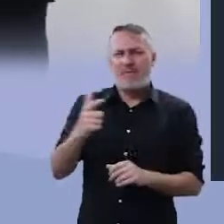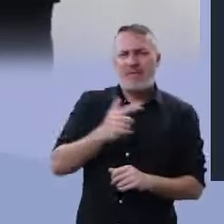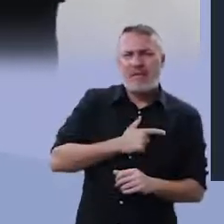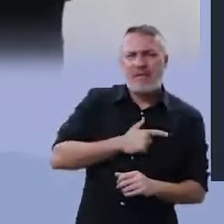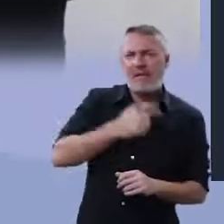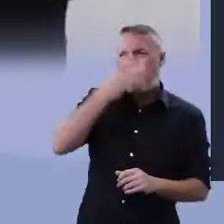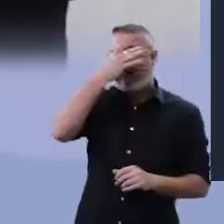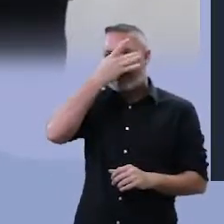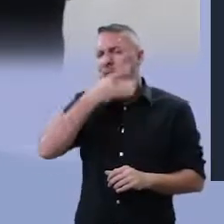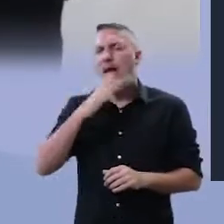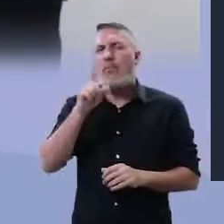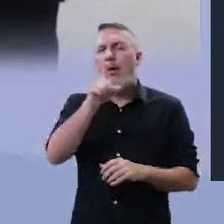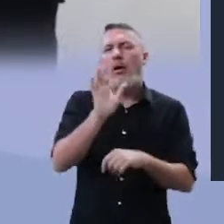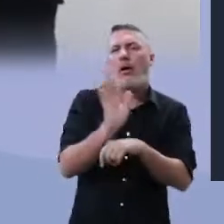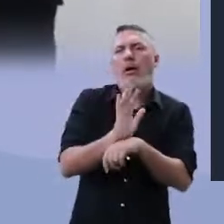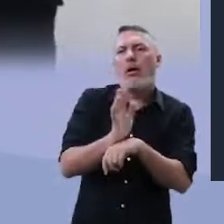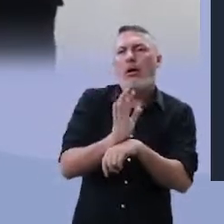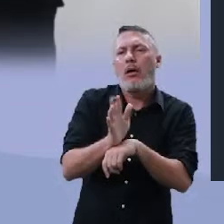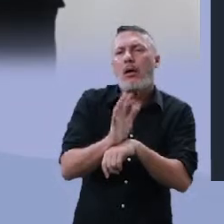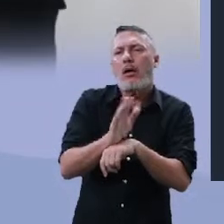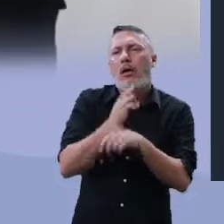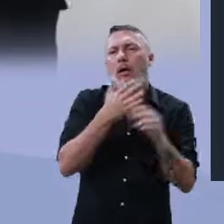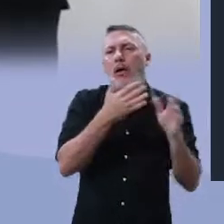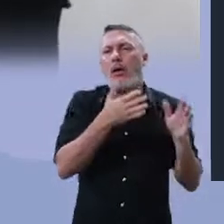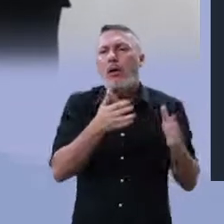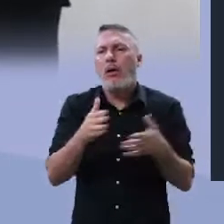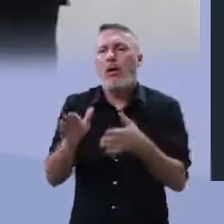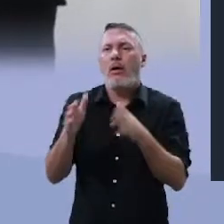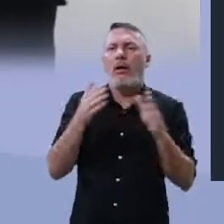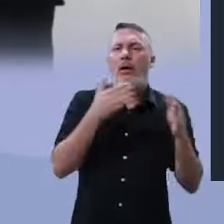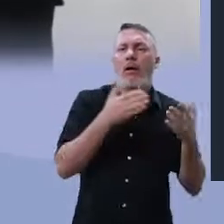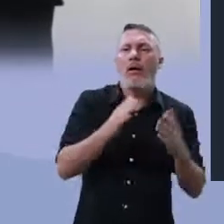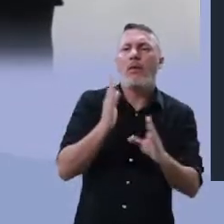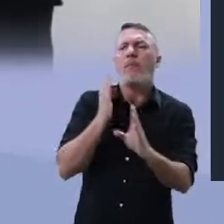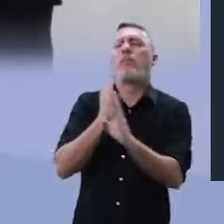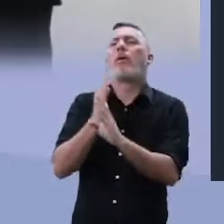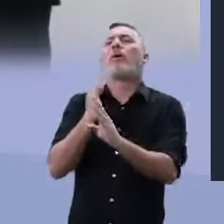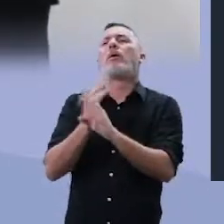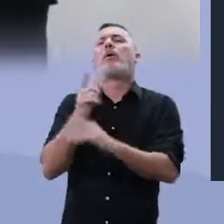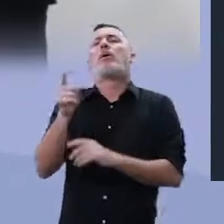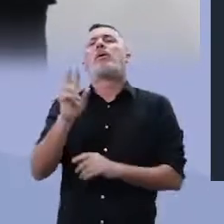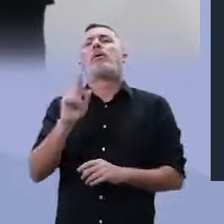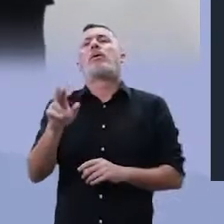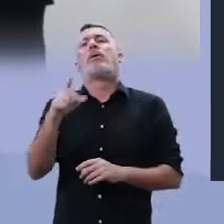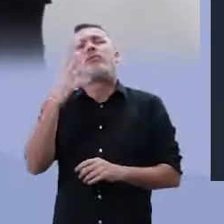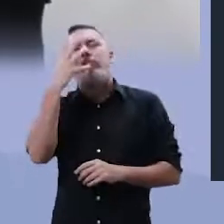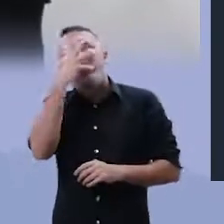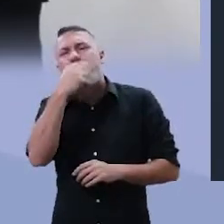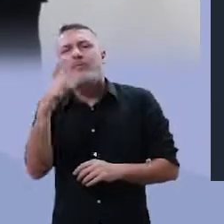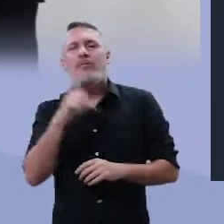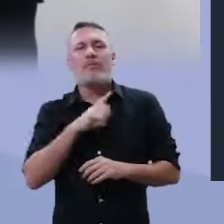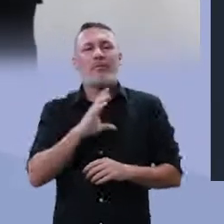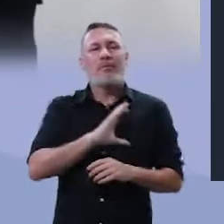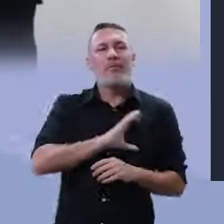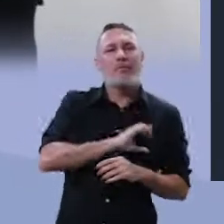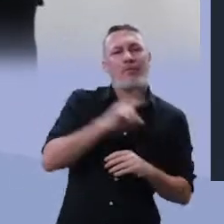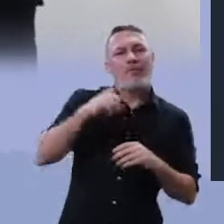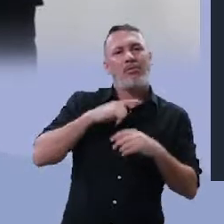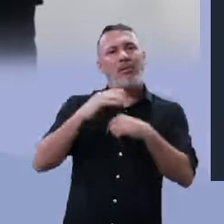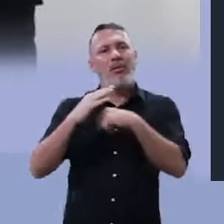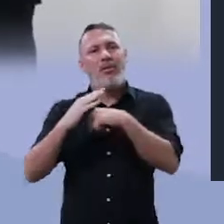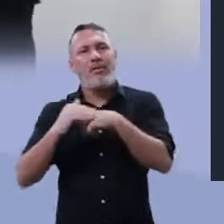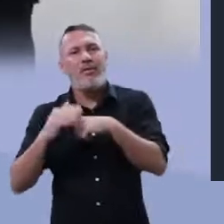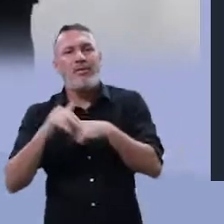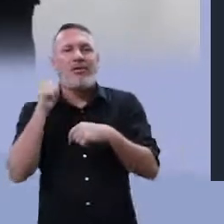À medida que vai assistindo ao filme, você vai notando que ele é belo, que ele é amoroso, que ele é carinhoso, que ele